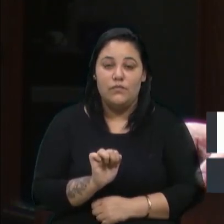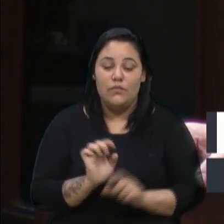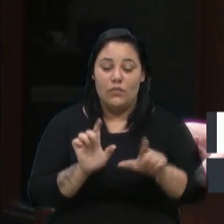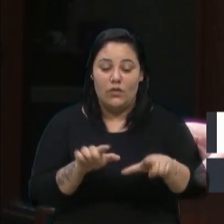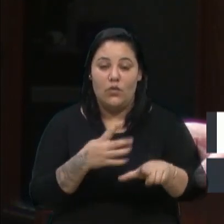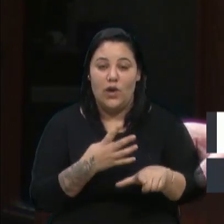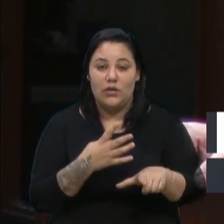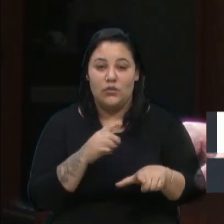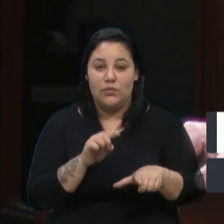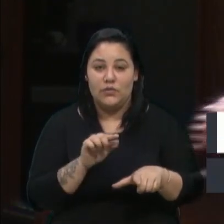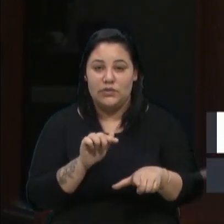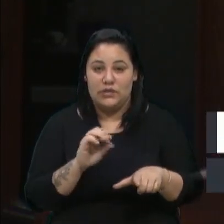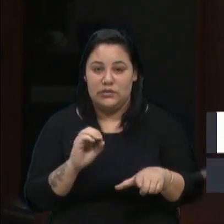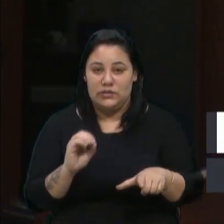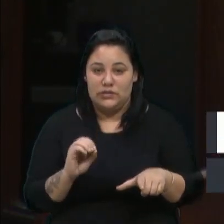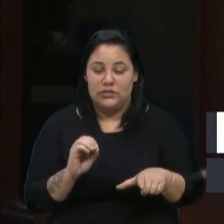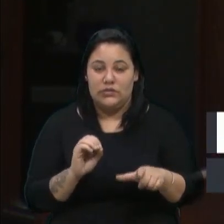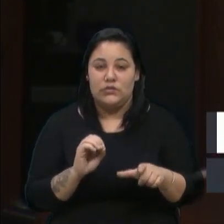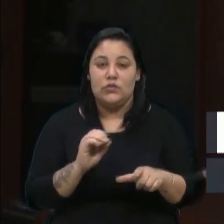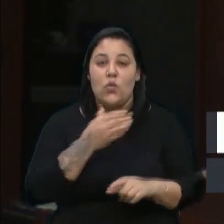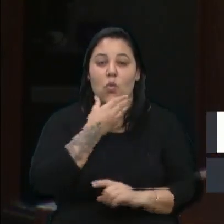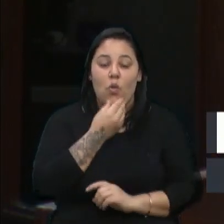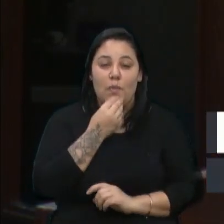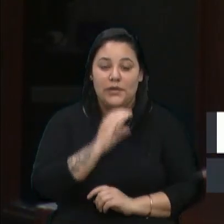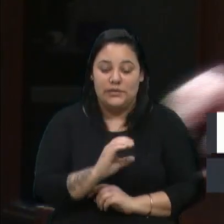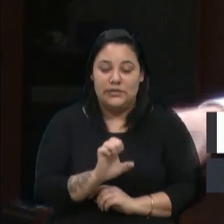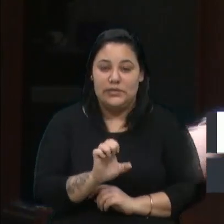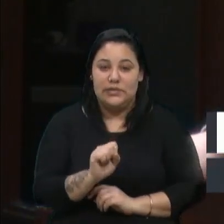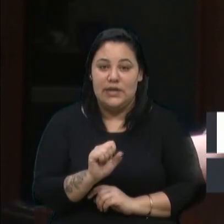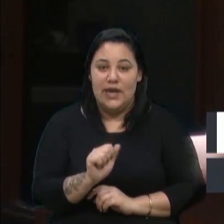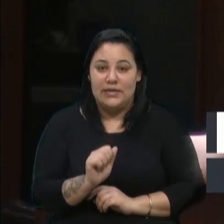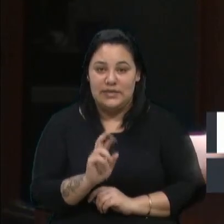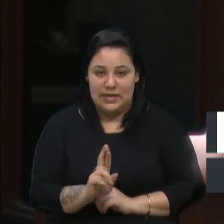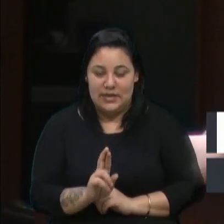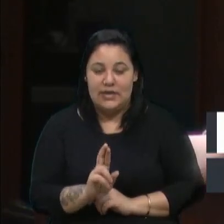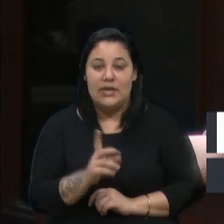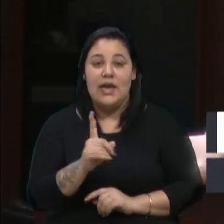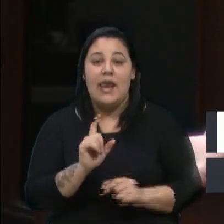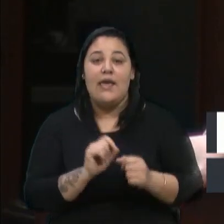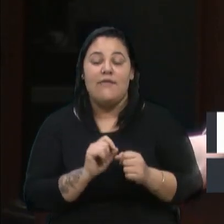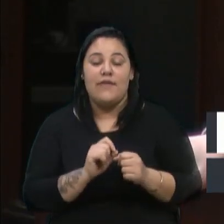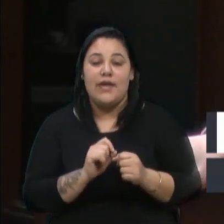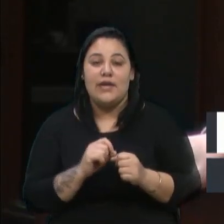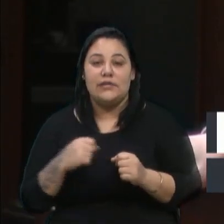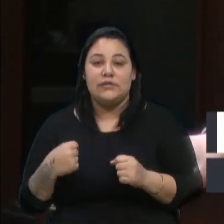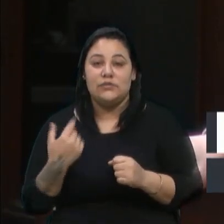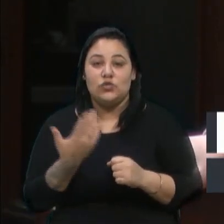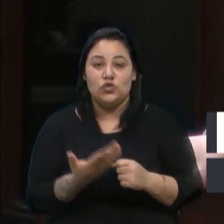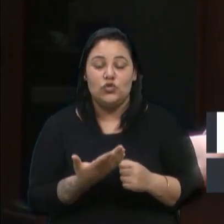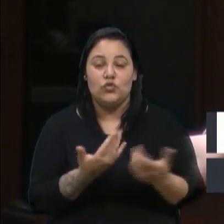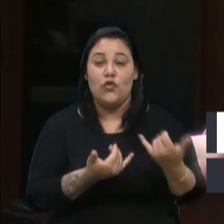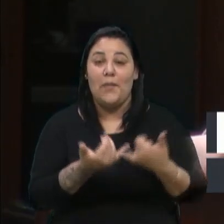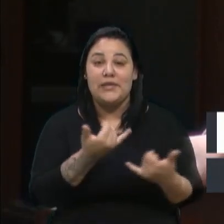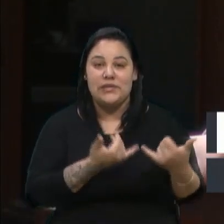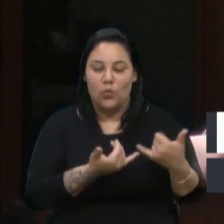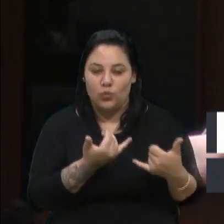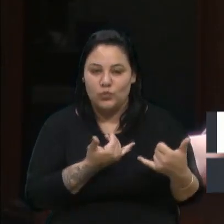o senhor César Zavistanovics, onde ele trouxe notícias